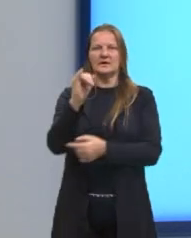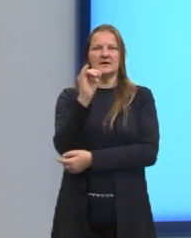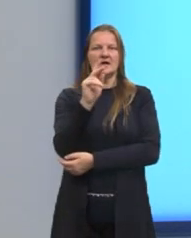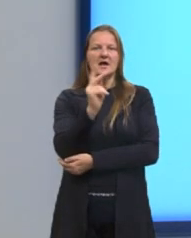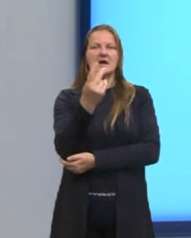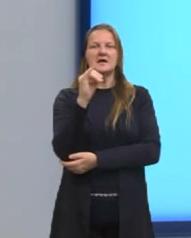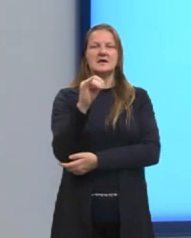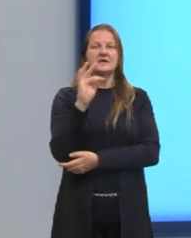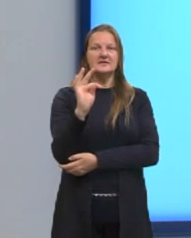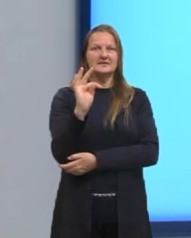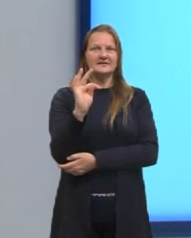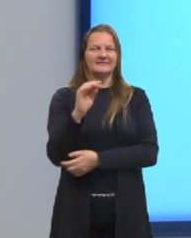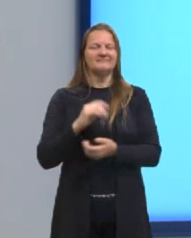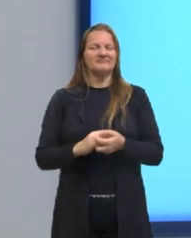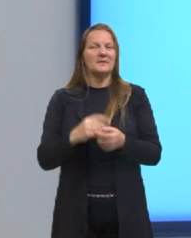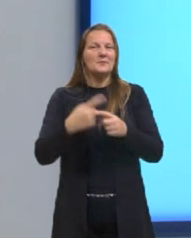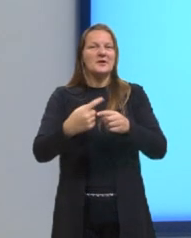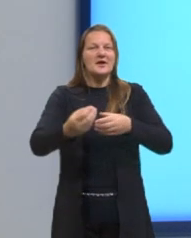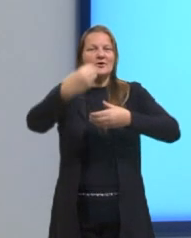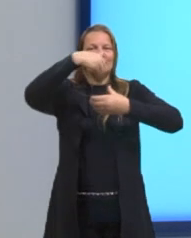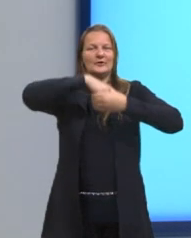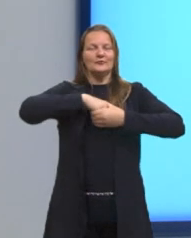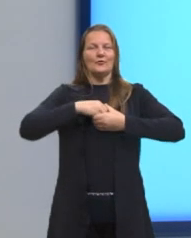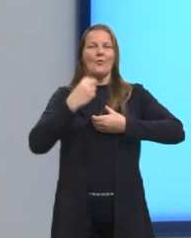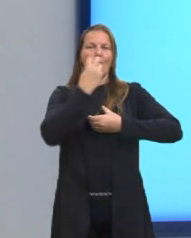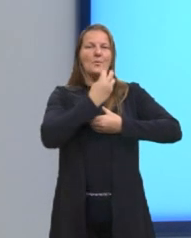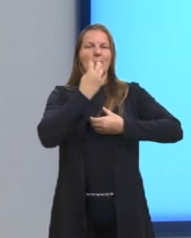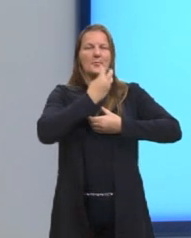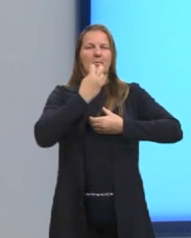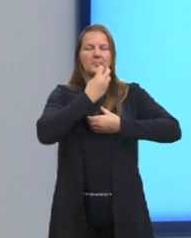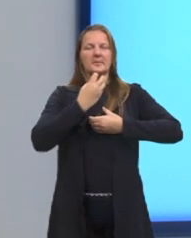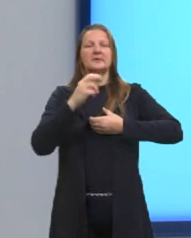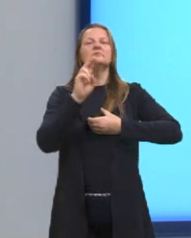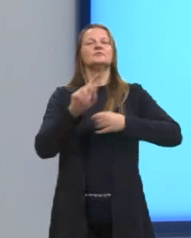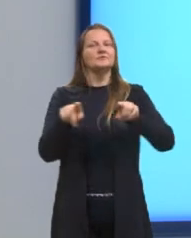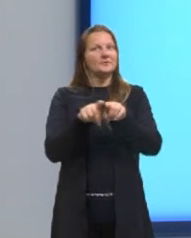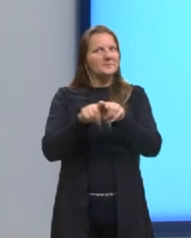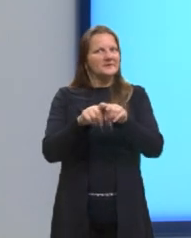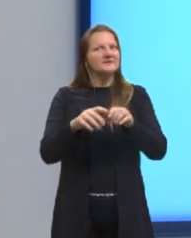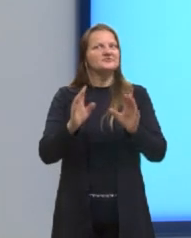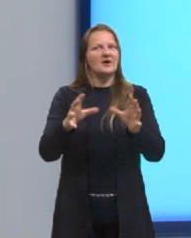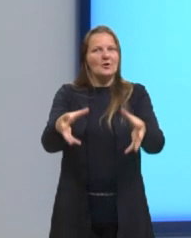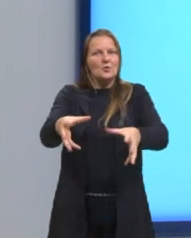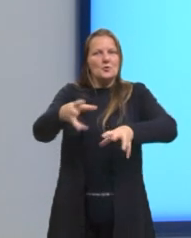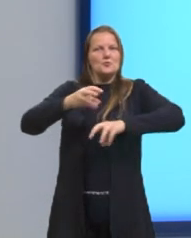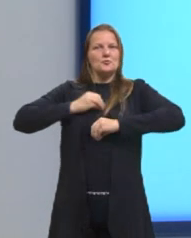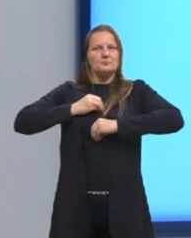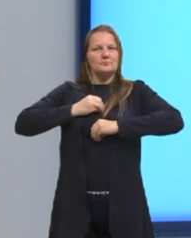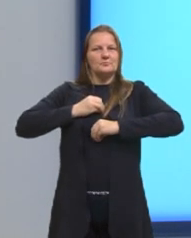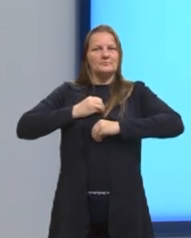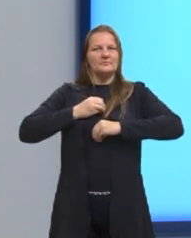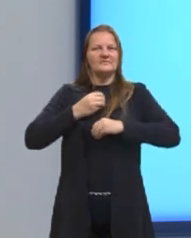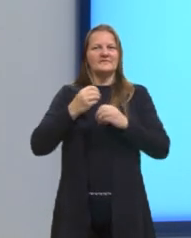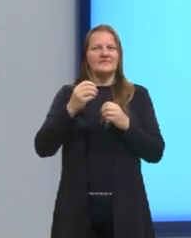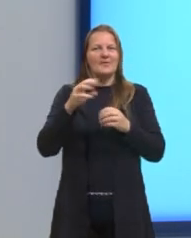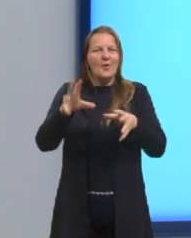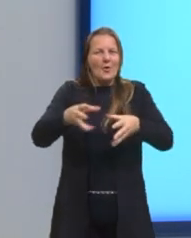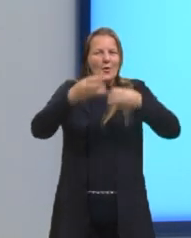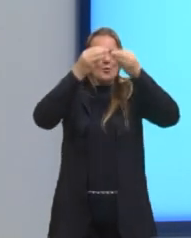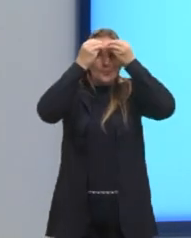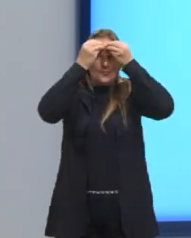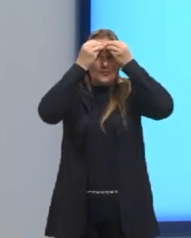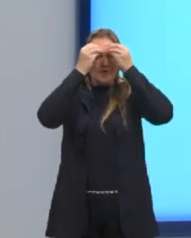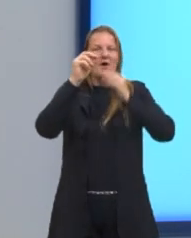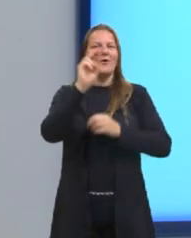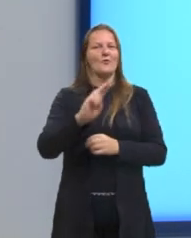incorporamos essa palavra na nossa oralidade. E aí, na hora de pensar nessa música,